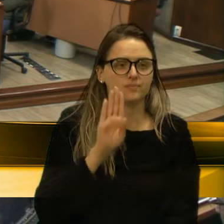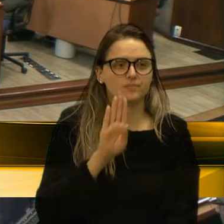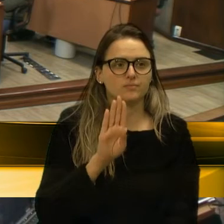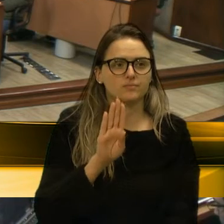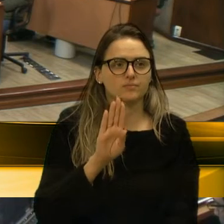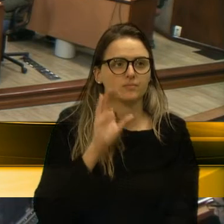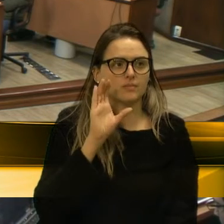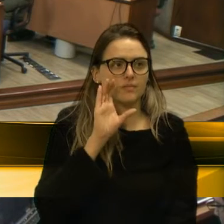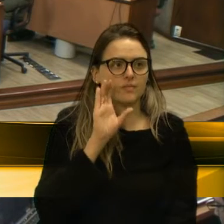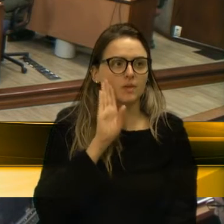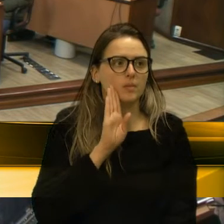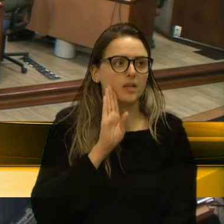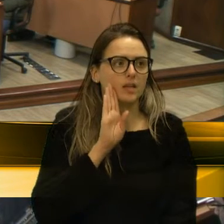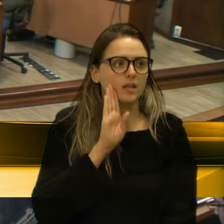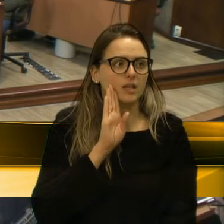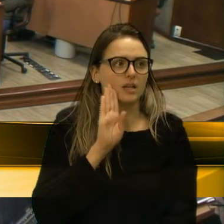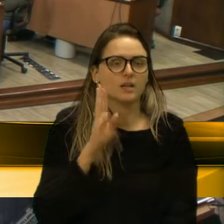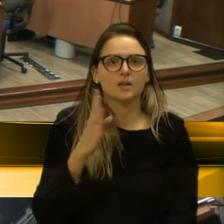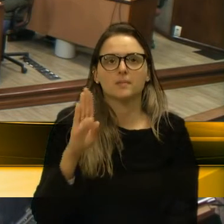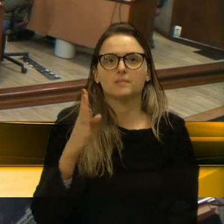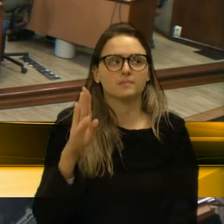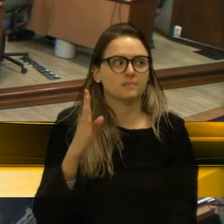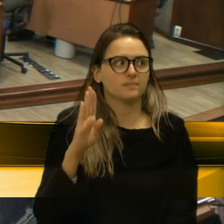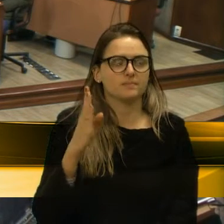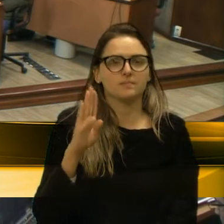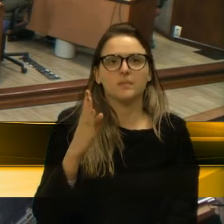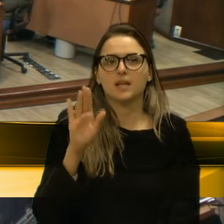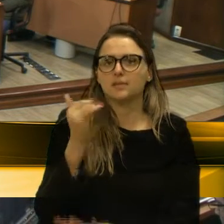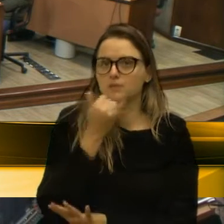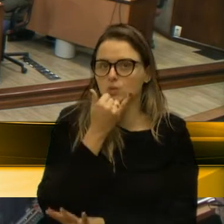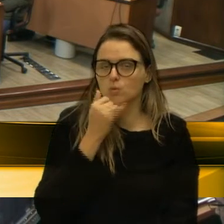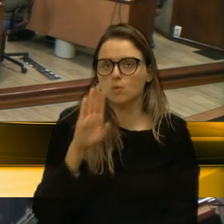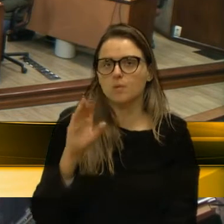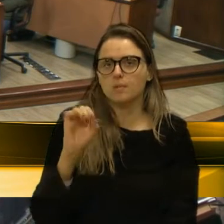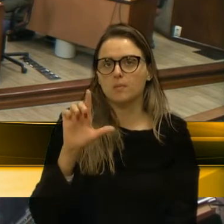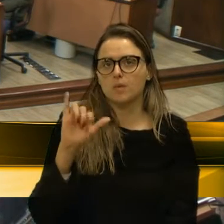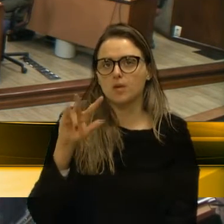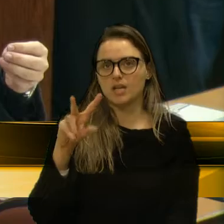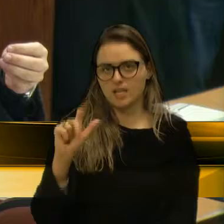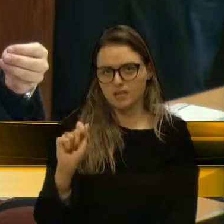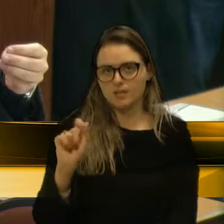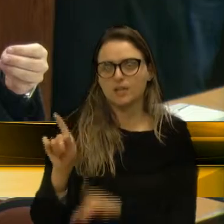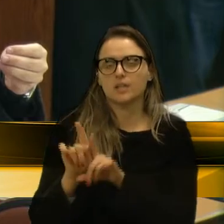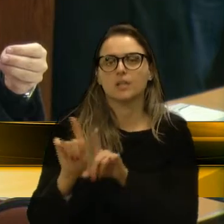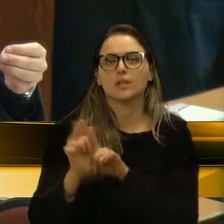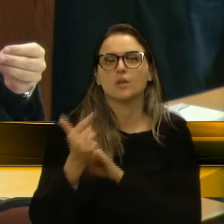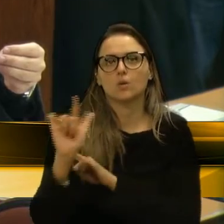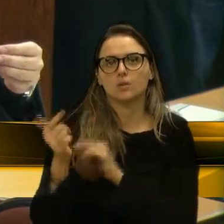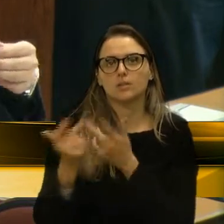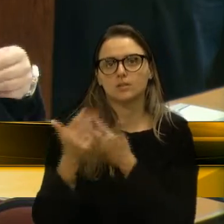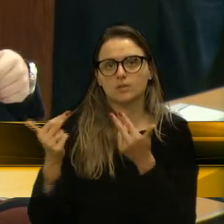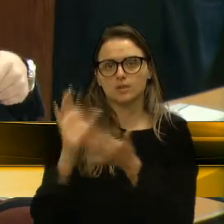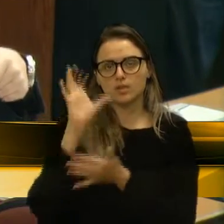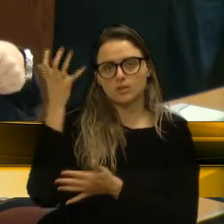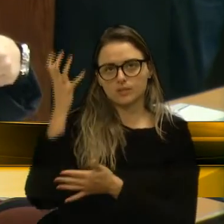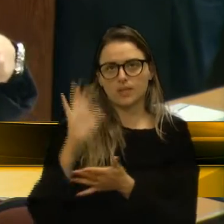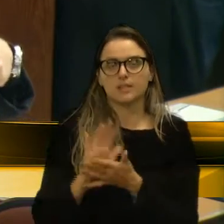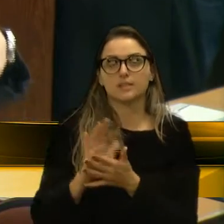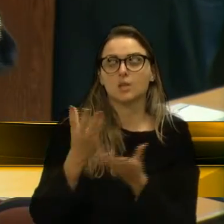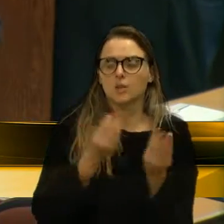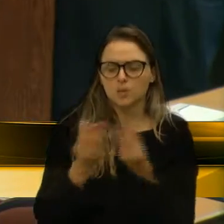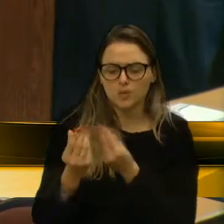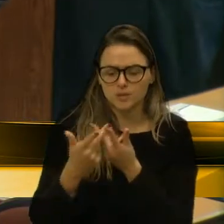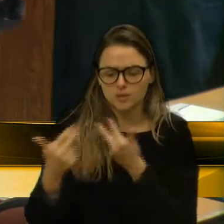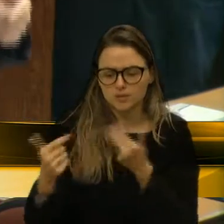Quanto de impacto tem isso na própria Argentina? Outras situações, muito mais brasileiros